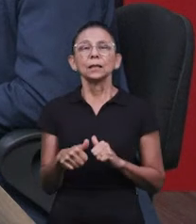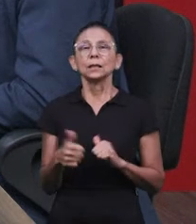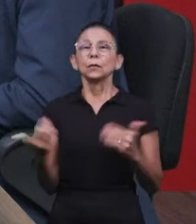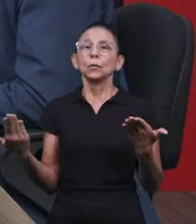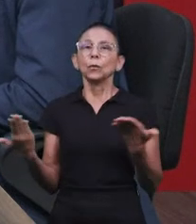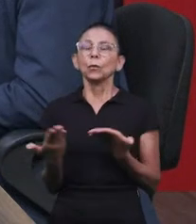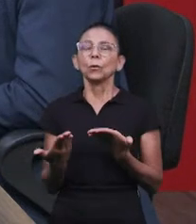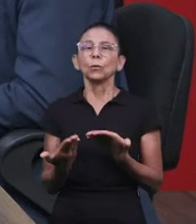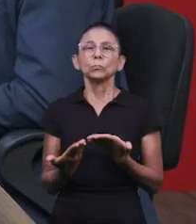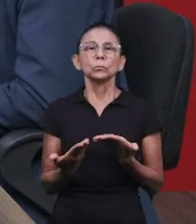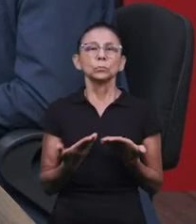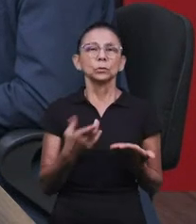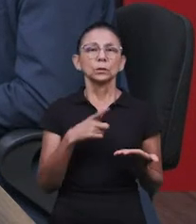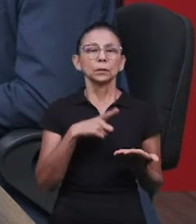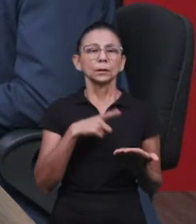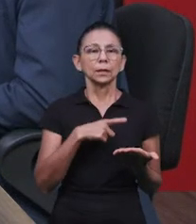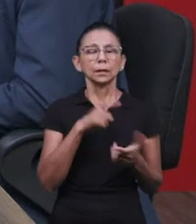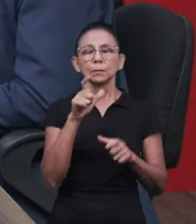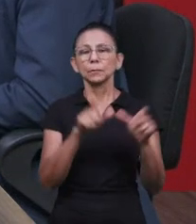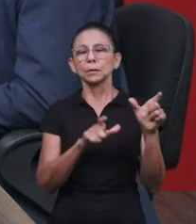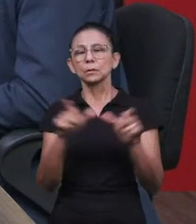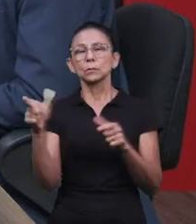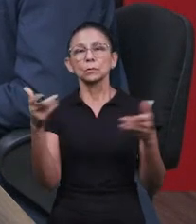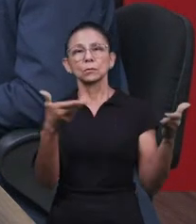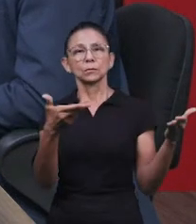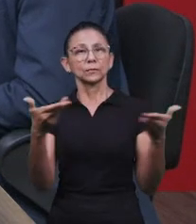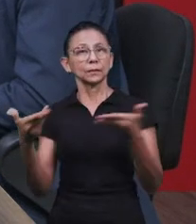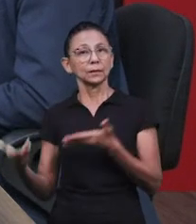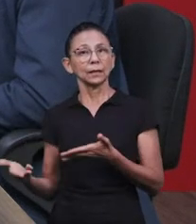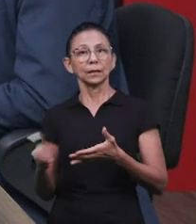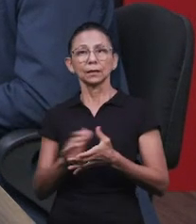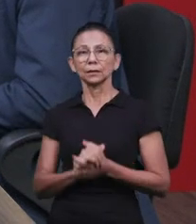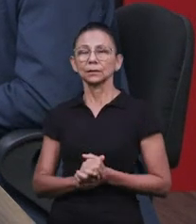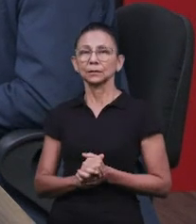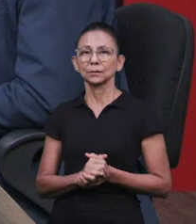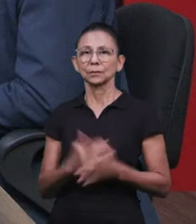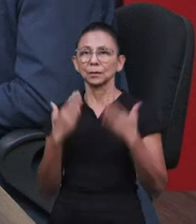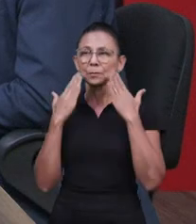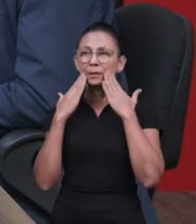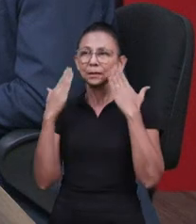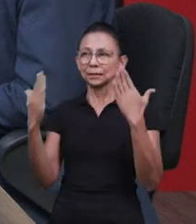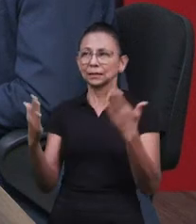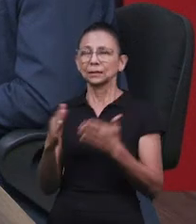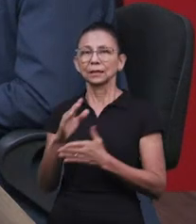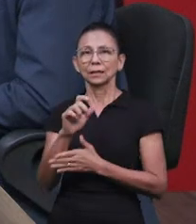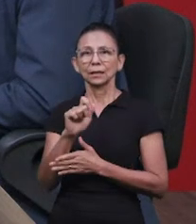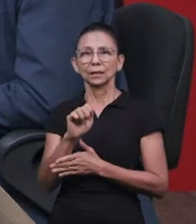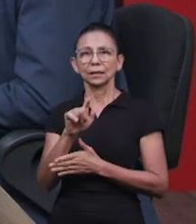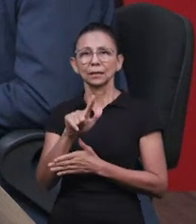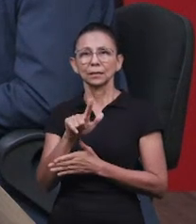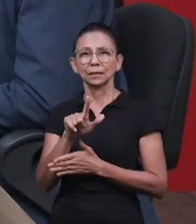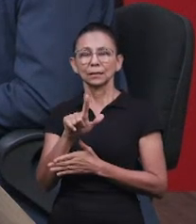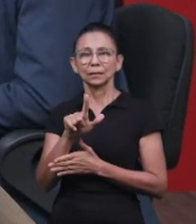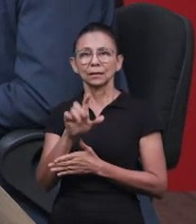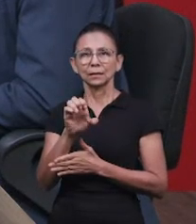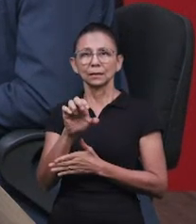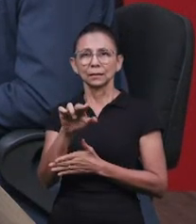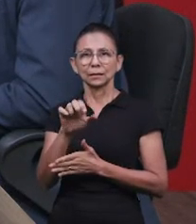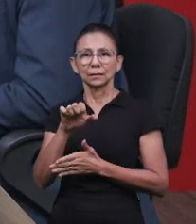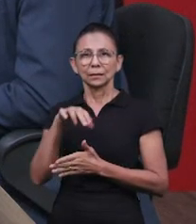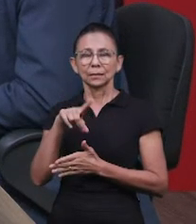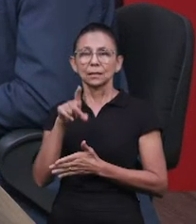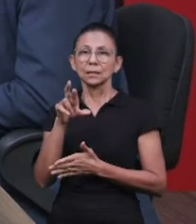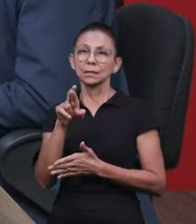edição do programa com alguns convidados que estão conosco aqui. Eu vou começar apresentando, primeiro, nossa irmã Alessandra